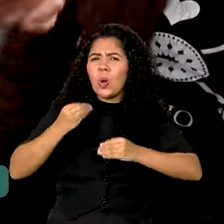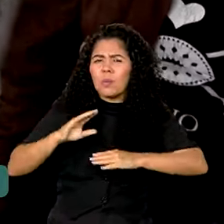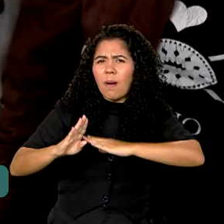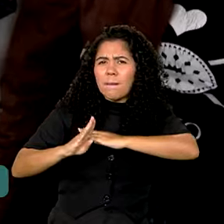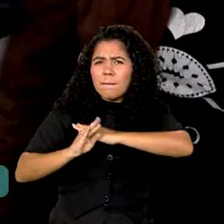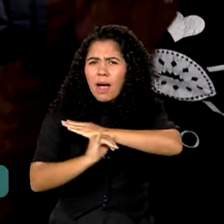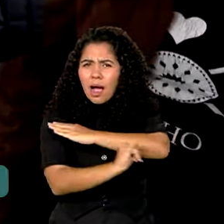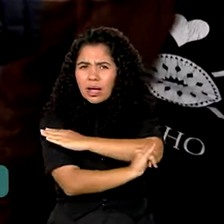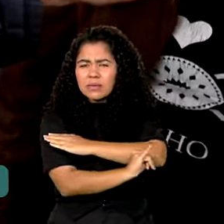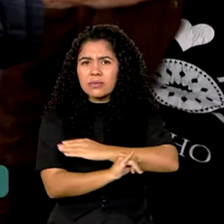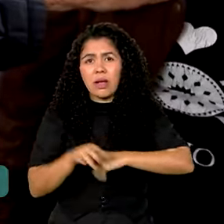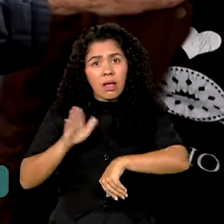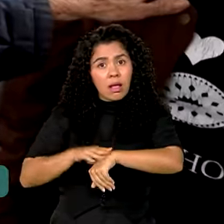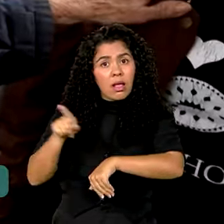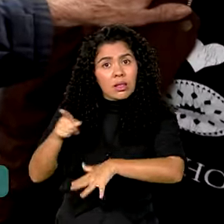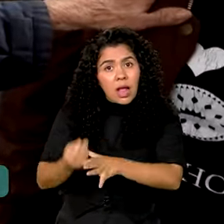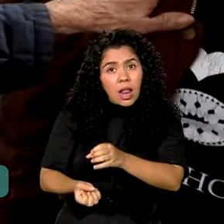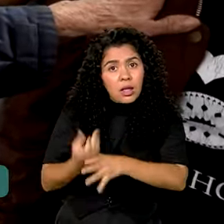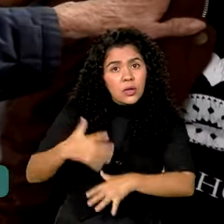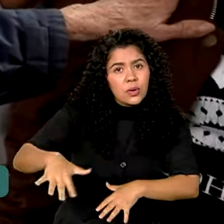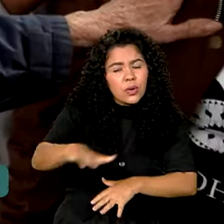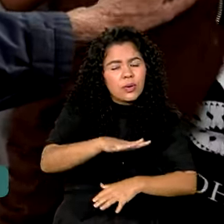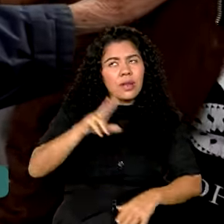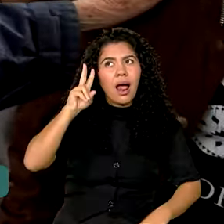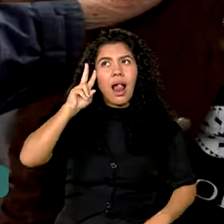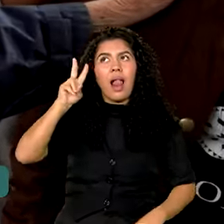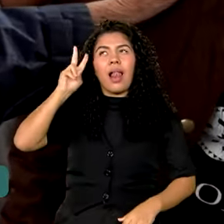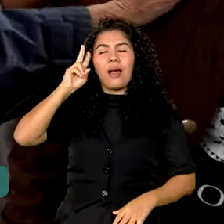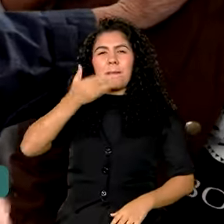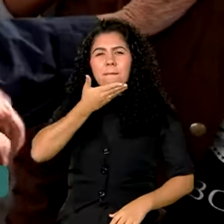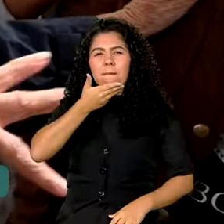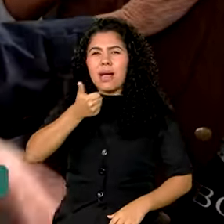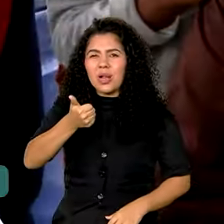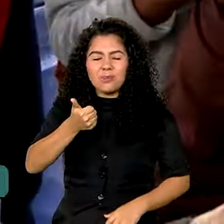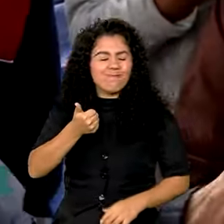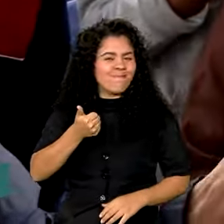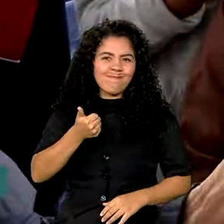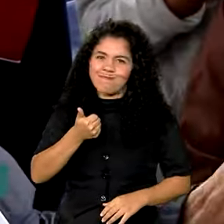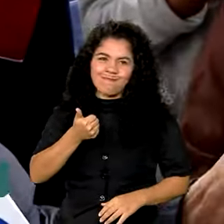ajudou a fundar, as lembranças não são as melhores.